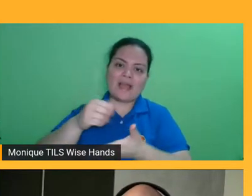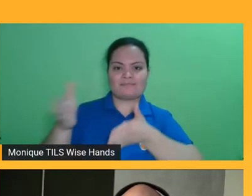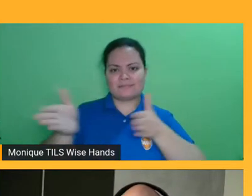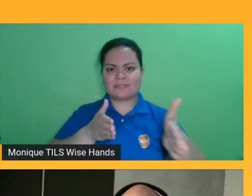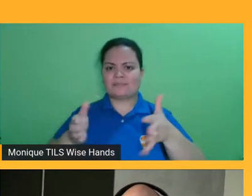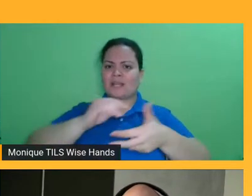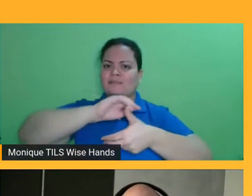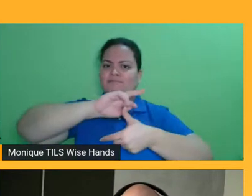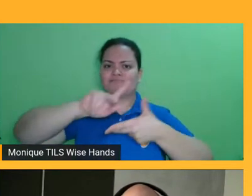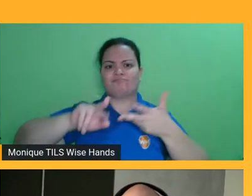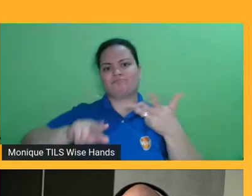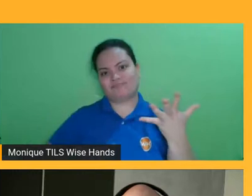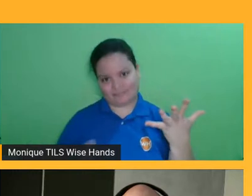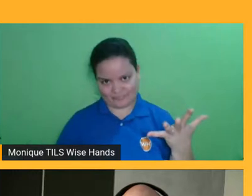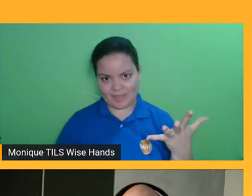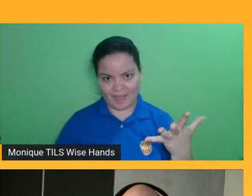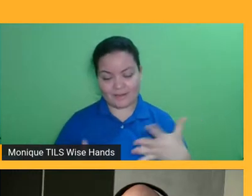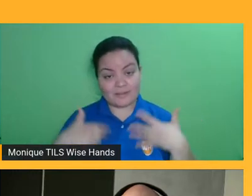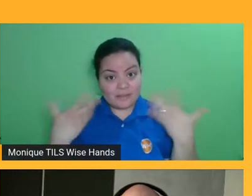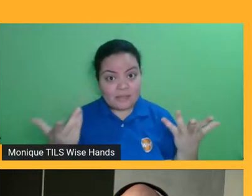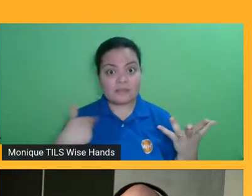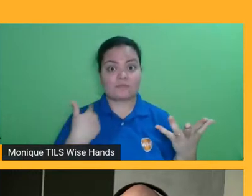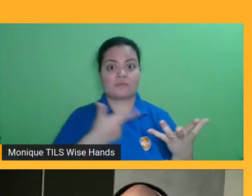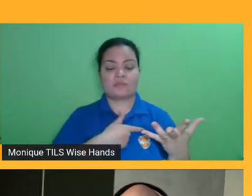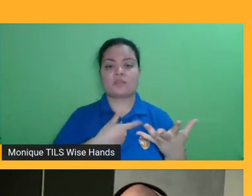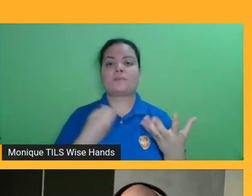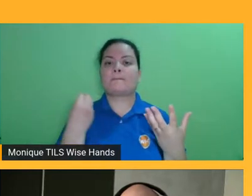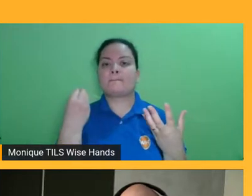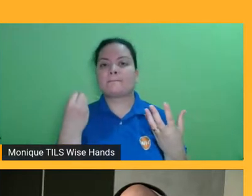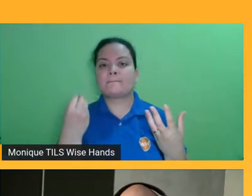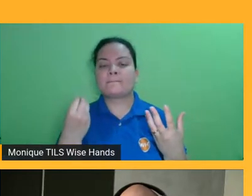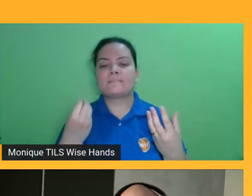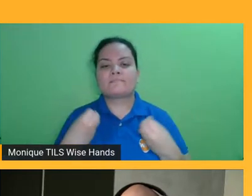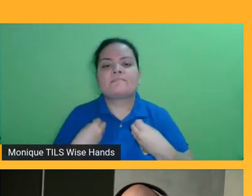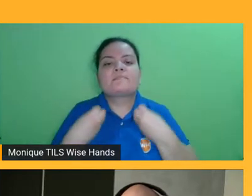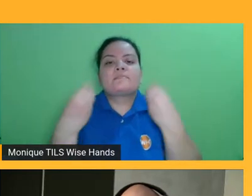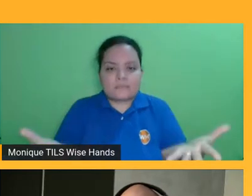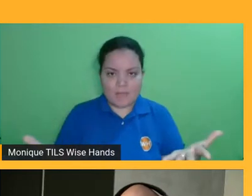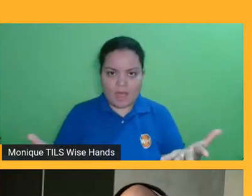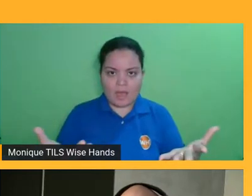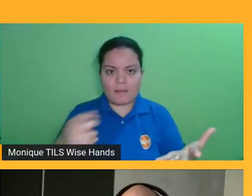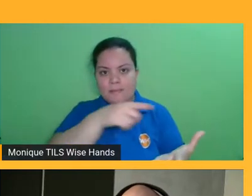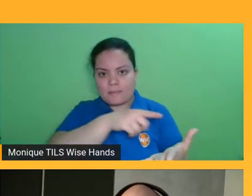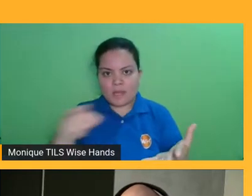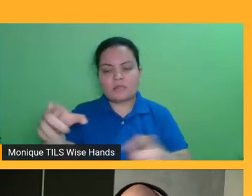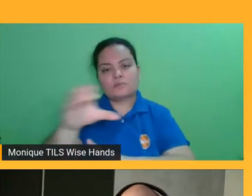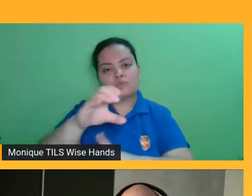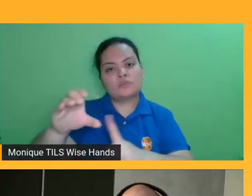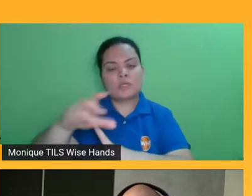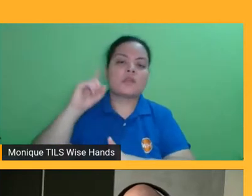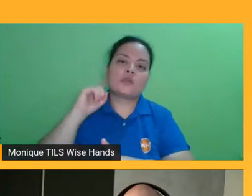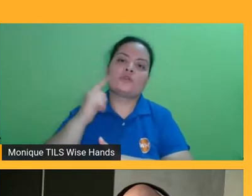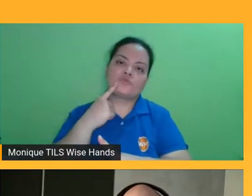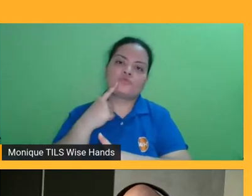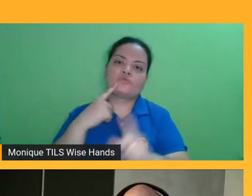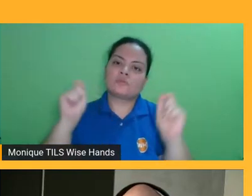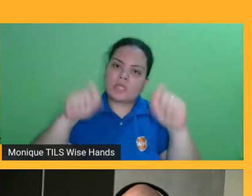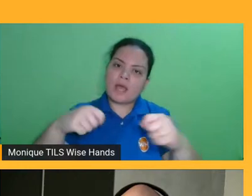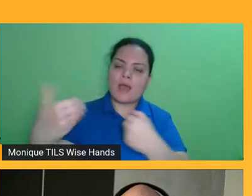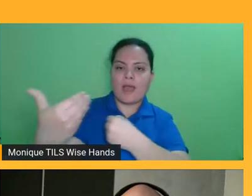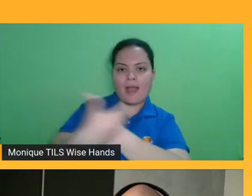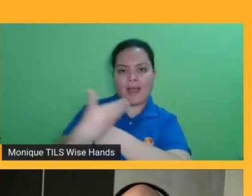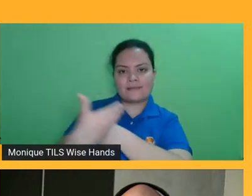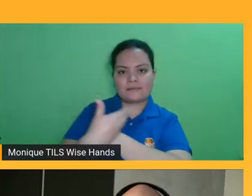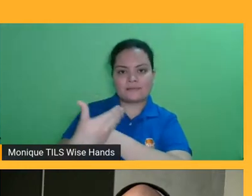eles, tudo que a gente coloca para que eles consumam é muito bem-vindo e é muito consumido, é consumido rapidamente, a gente